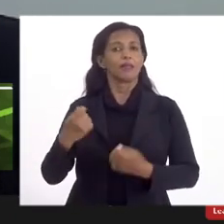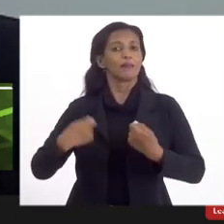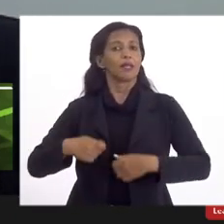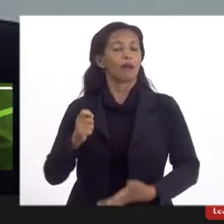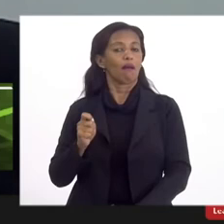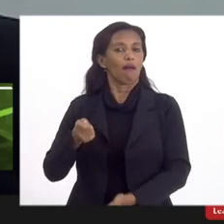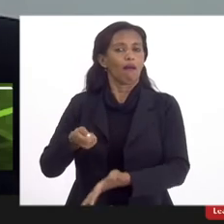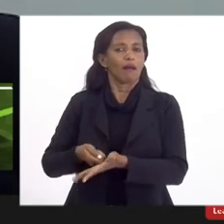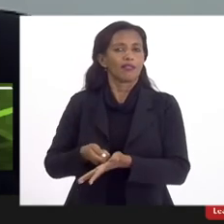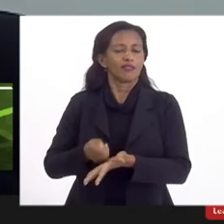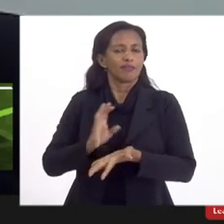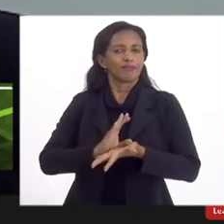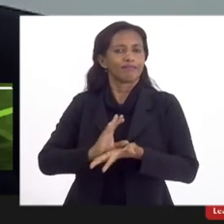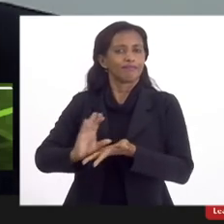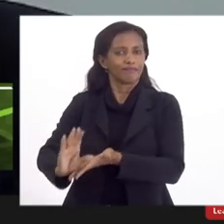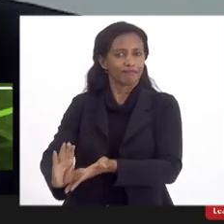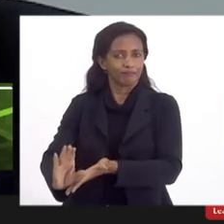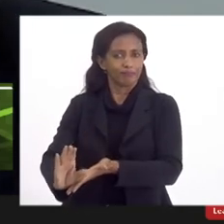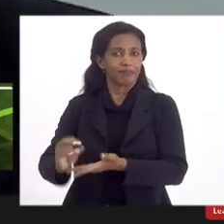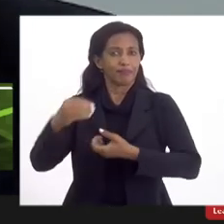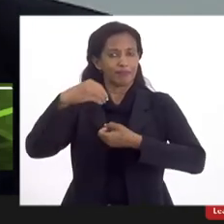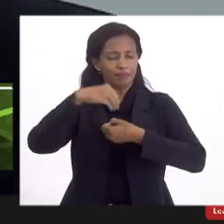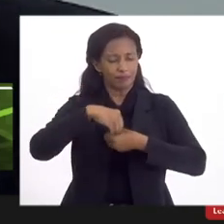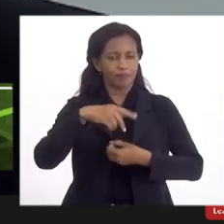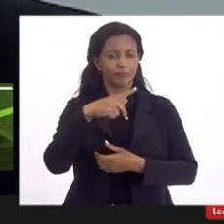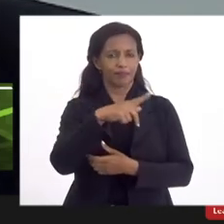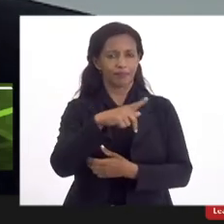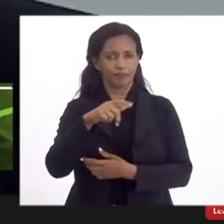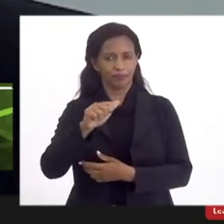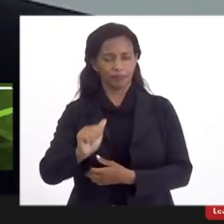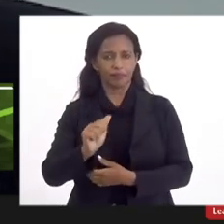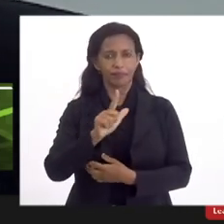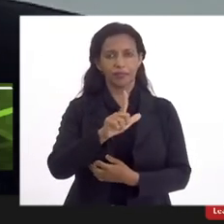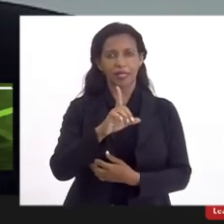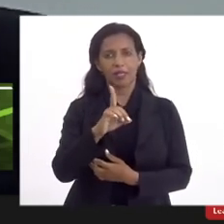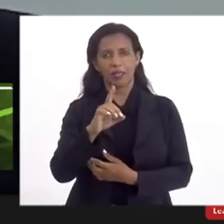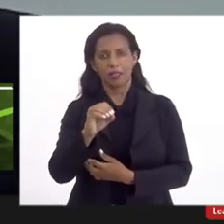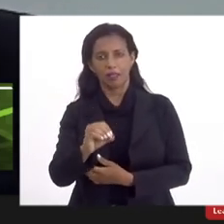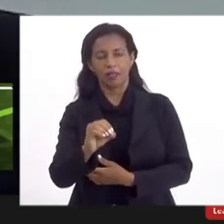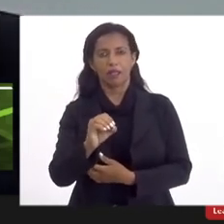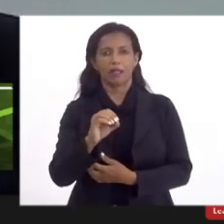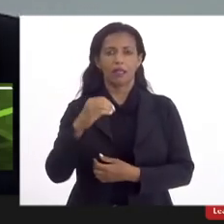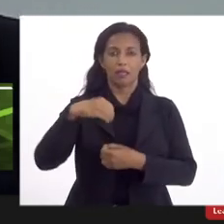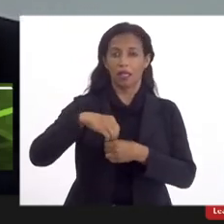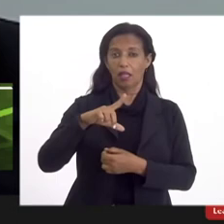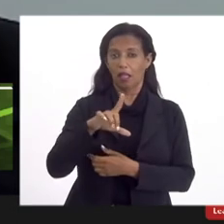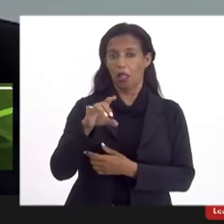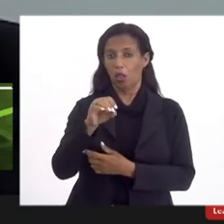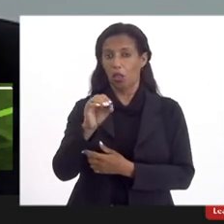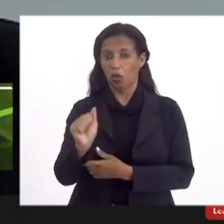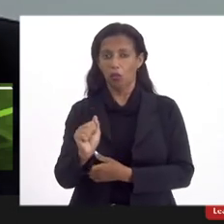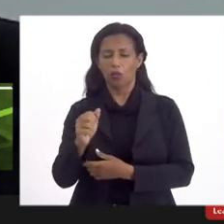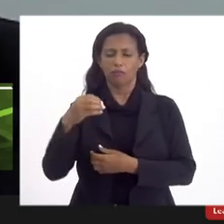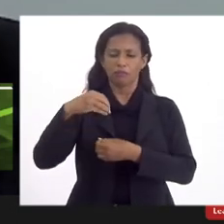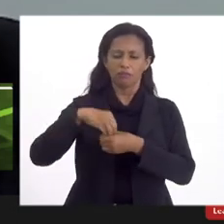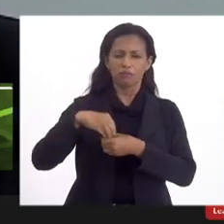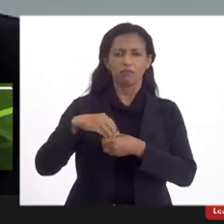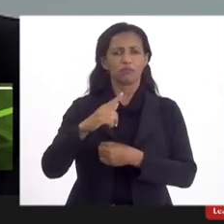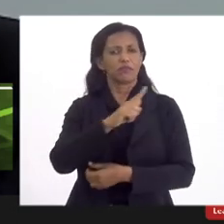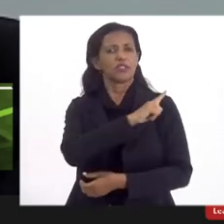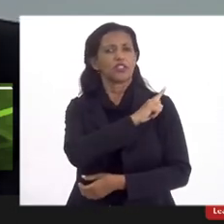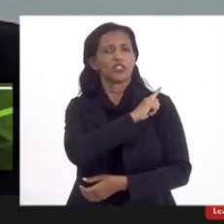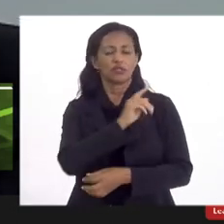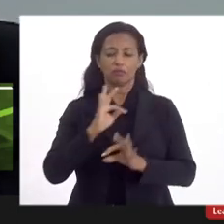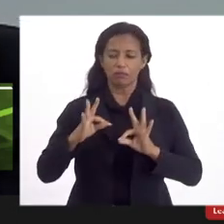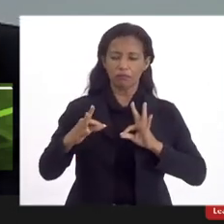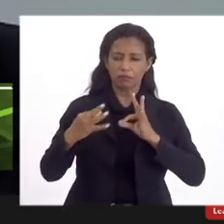garantir recursos dentro do PPA dentro da LDO dentro da LOA dentro dos instrumentos de gestão que nós